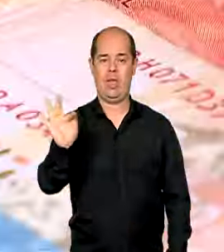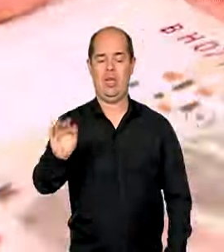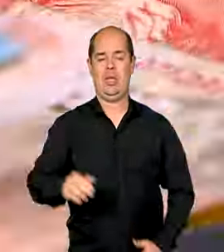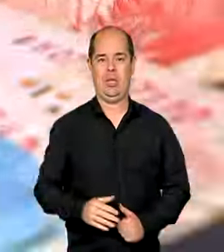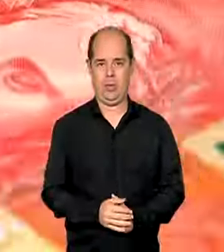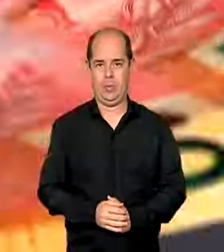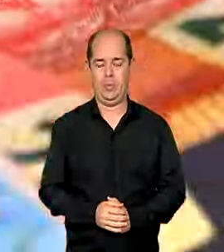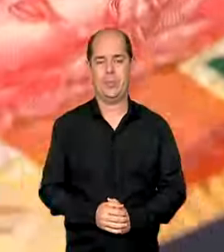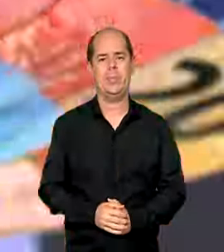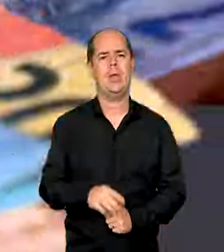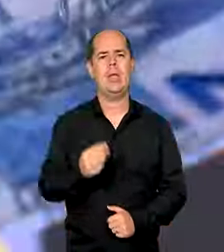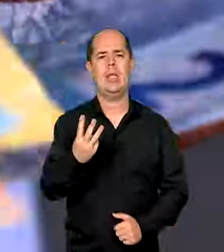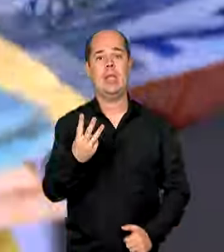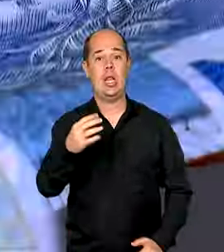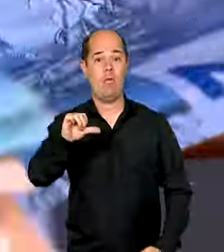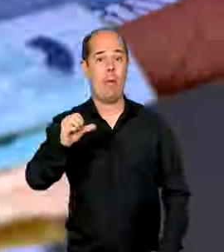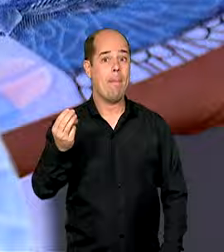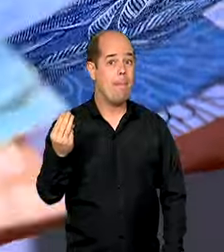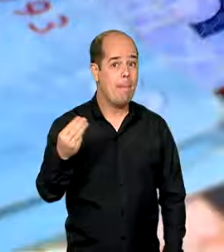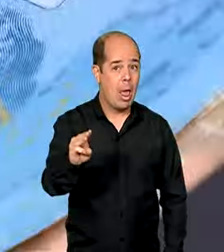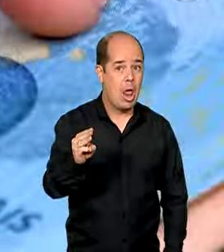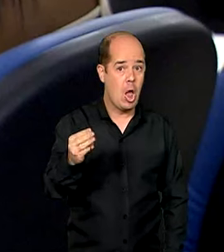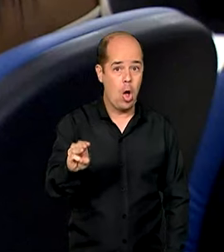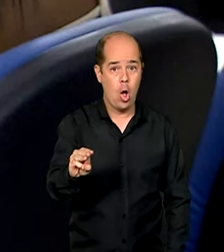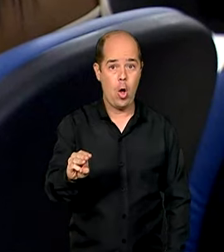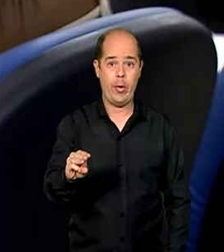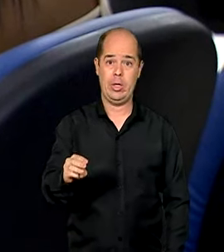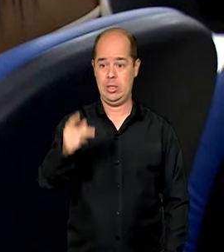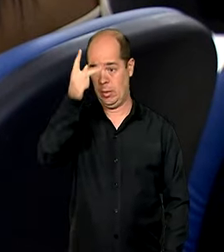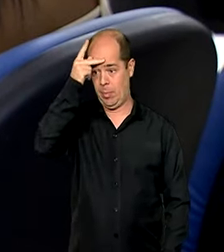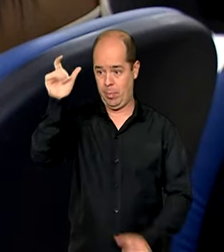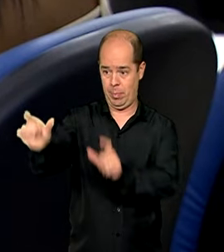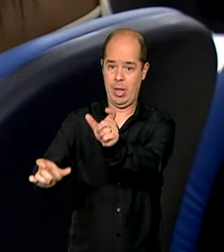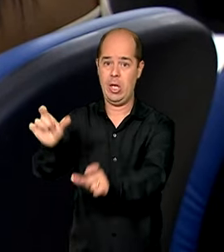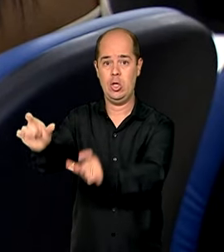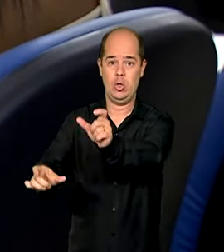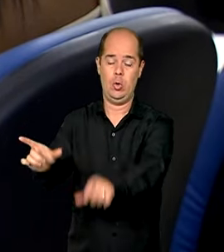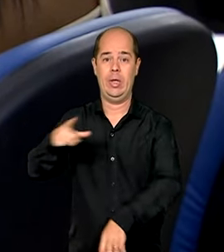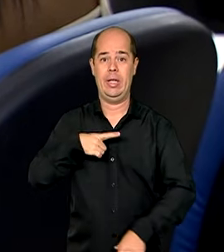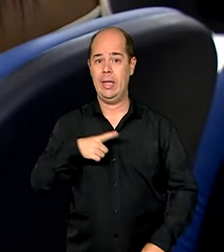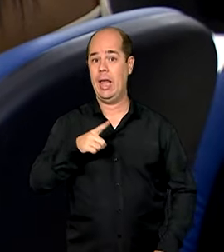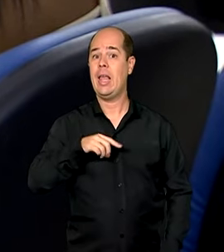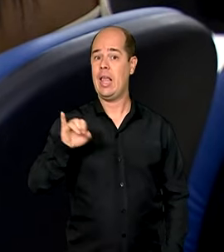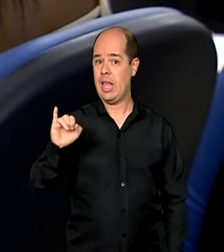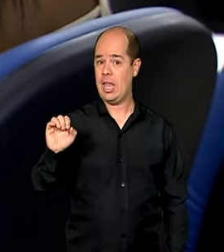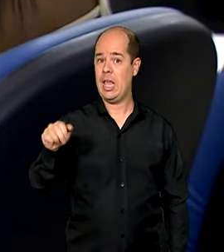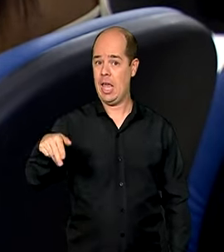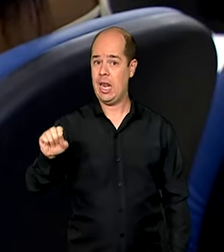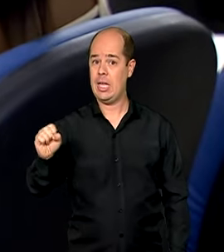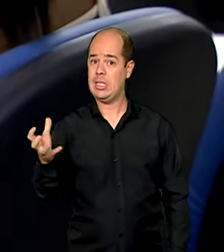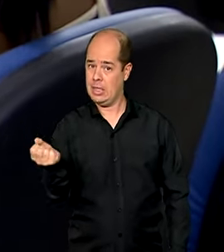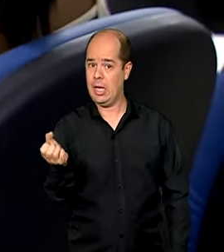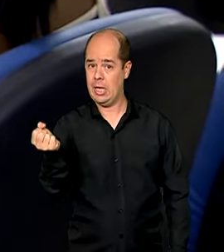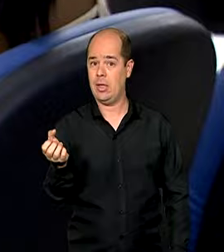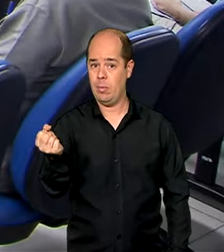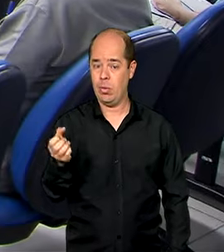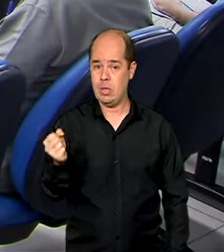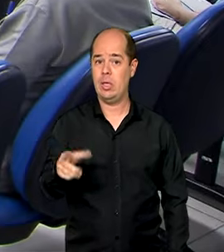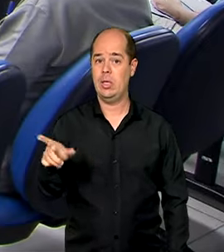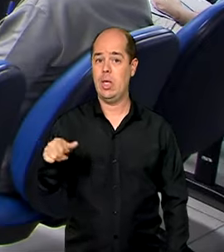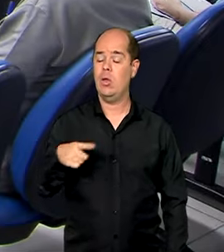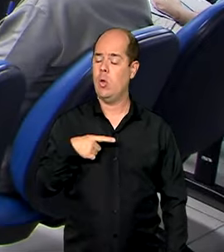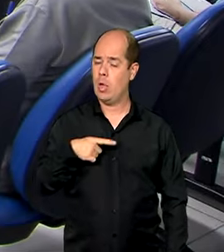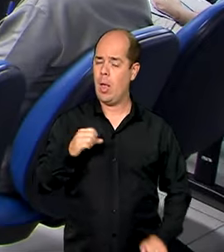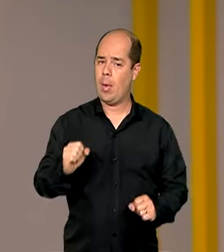beneficiários recebem pagamentos do INSS todo mês. O extrato fica disponível no site ou aplicativo Meu